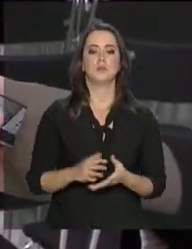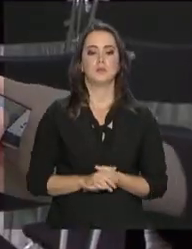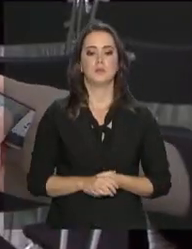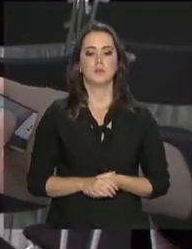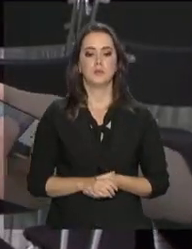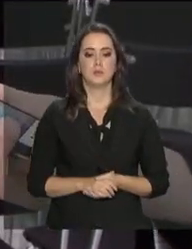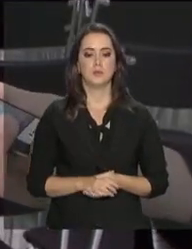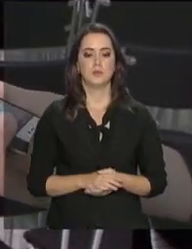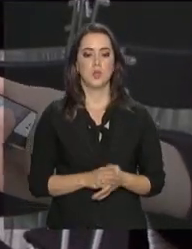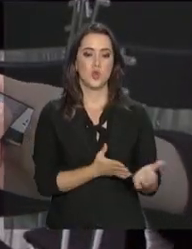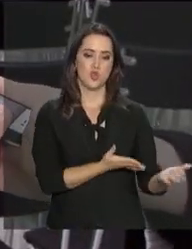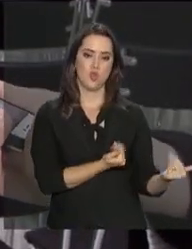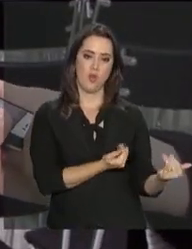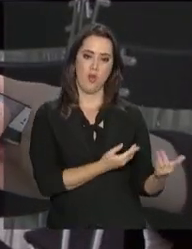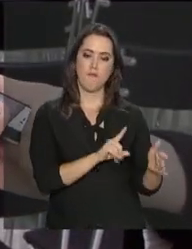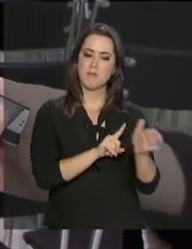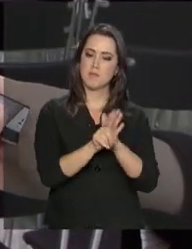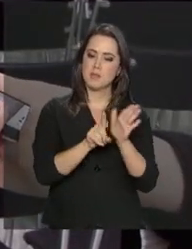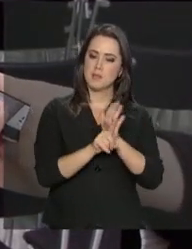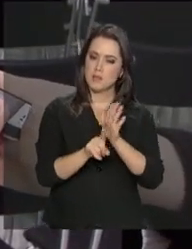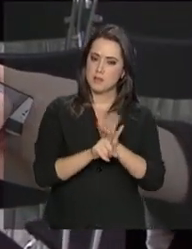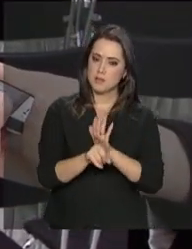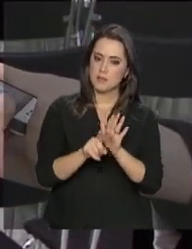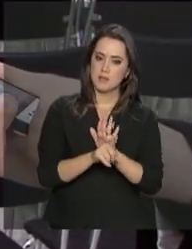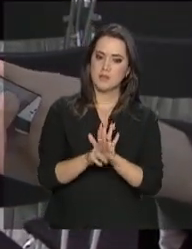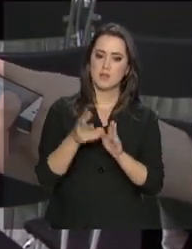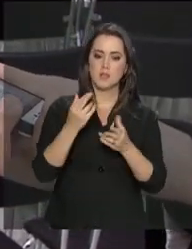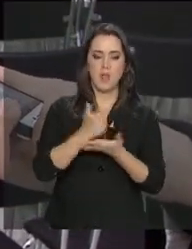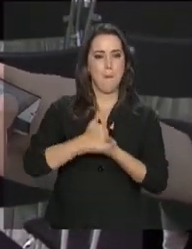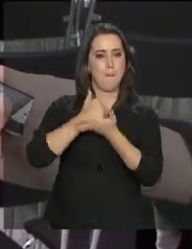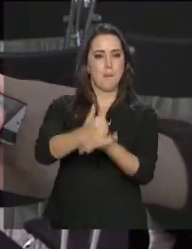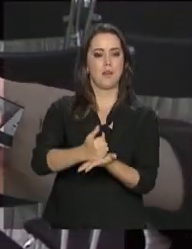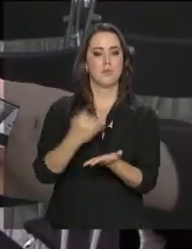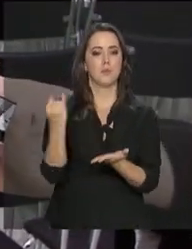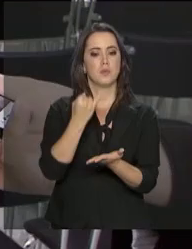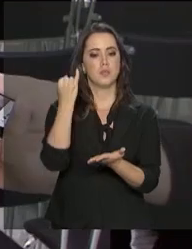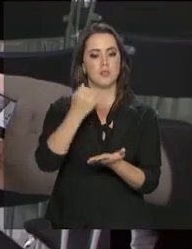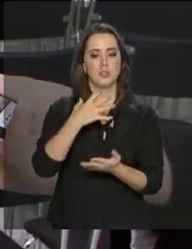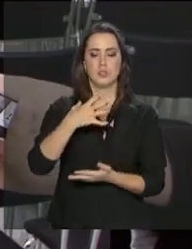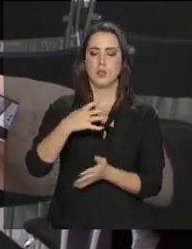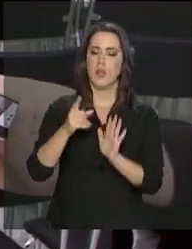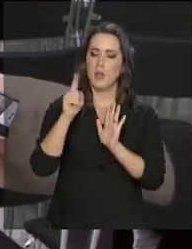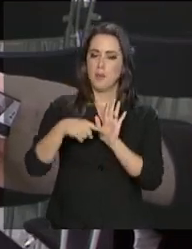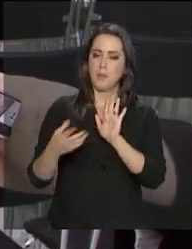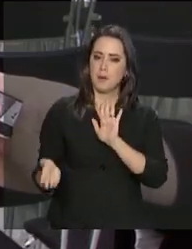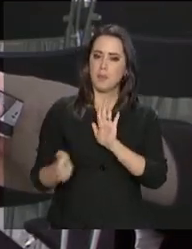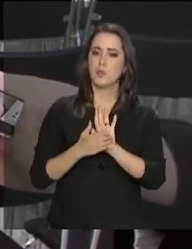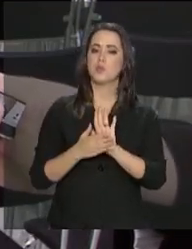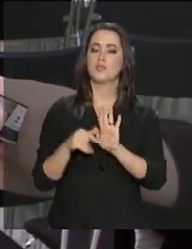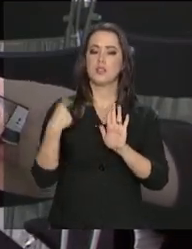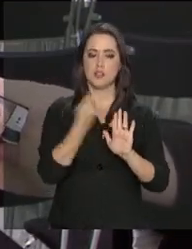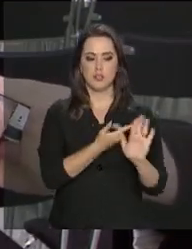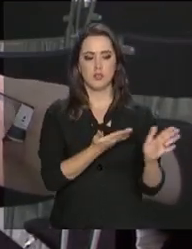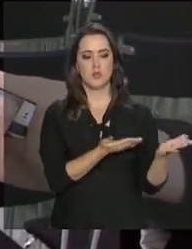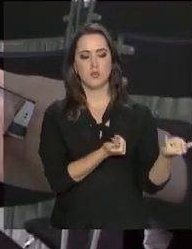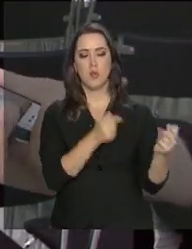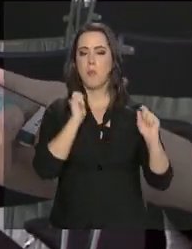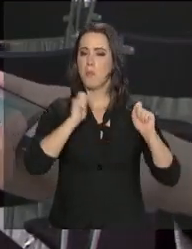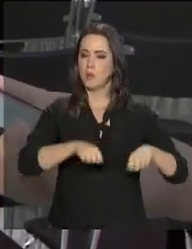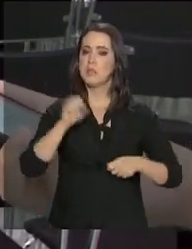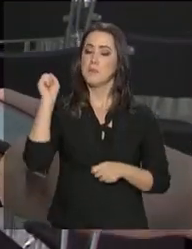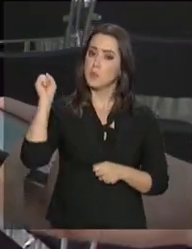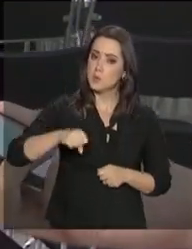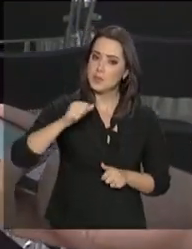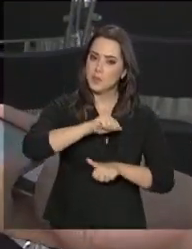Um adolescente está fazendo pesquisa e ser premiado por isso é para mostrar que nós, jovens, podemos